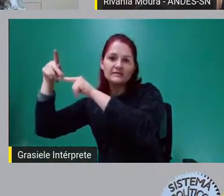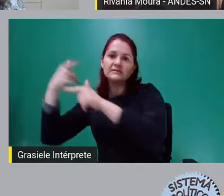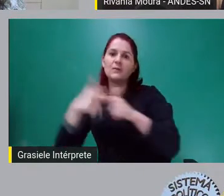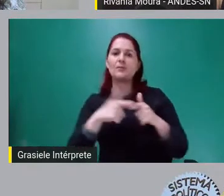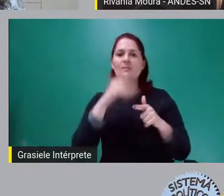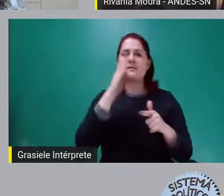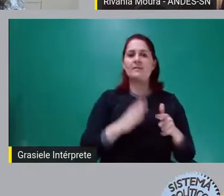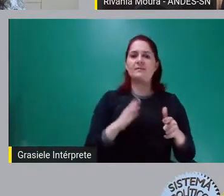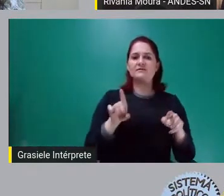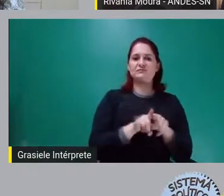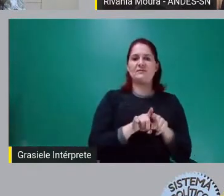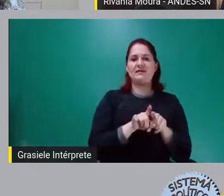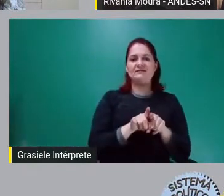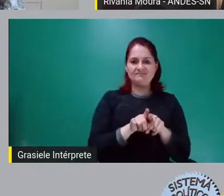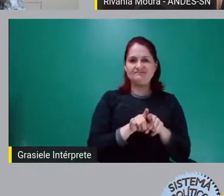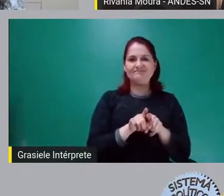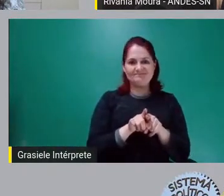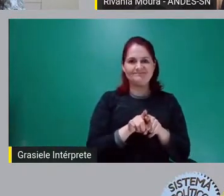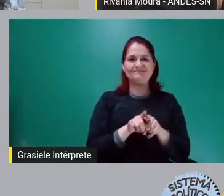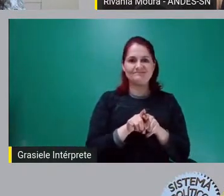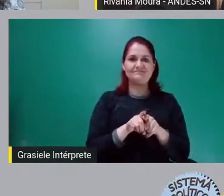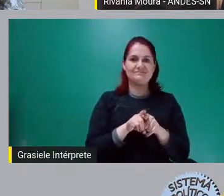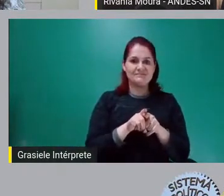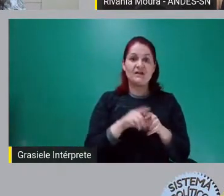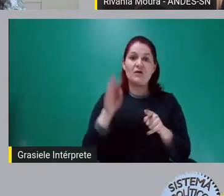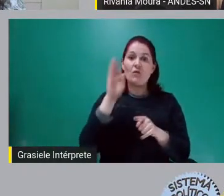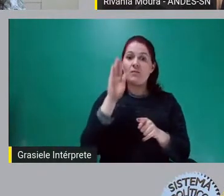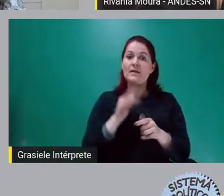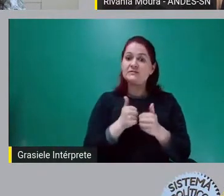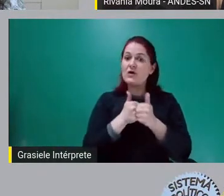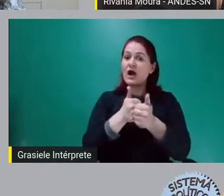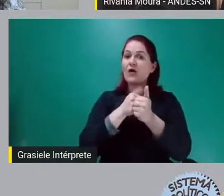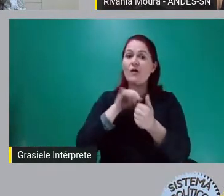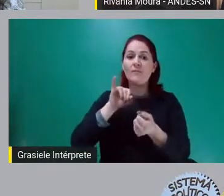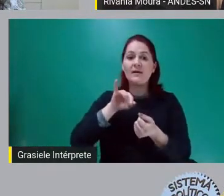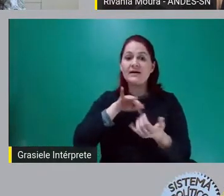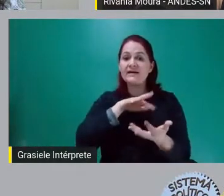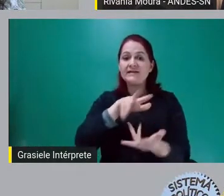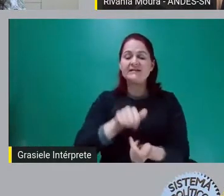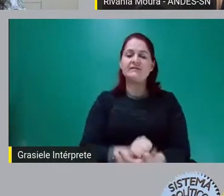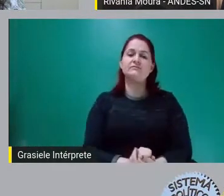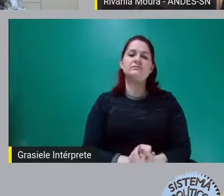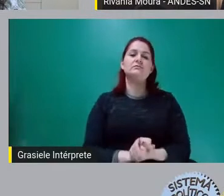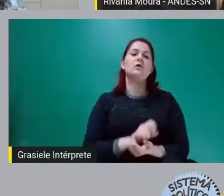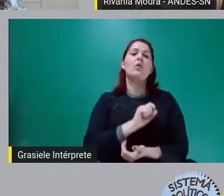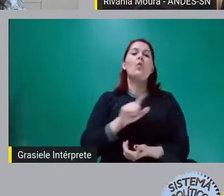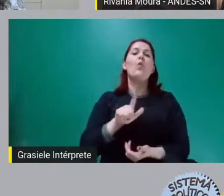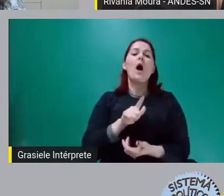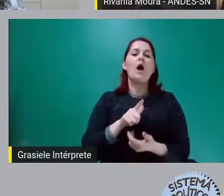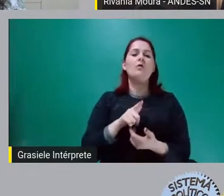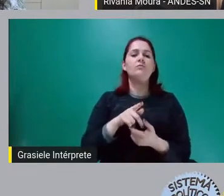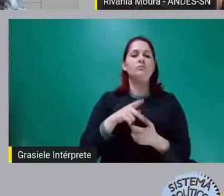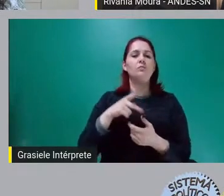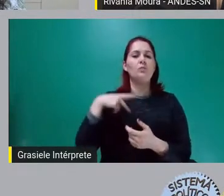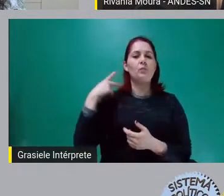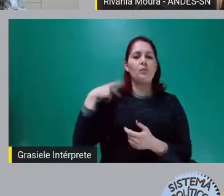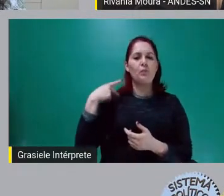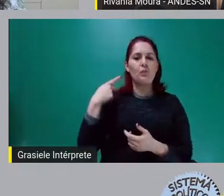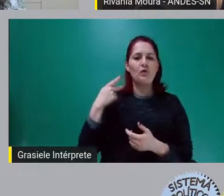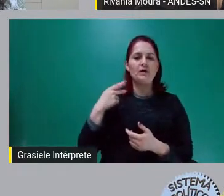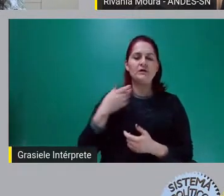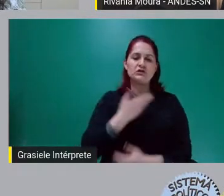a política do governo? A política do governo foi, dentro da lógica do plano real, vamos preservar